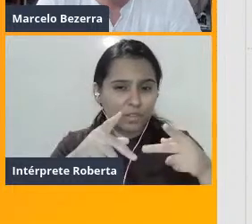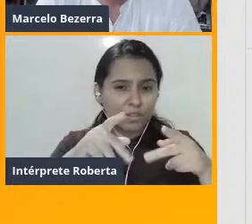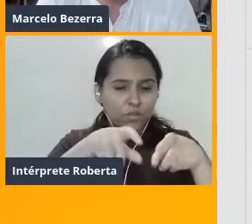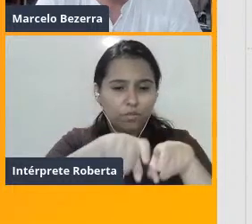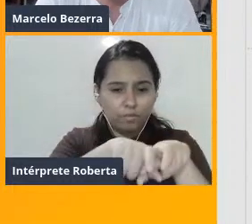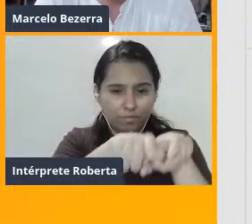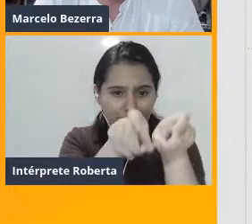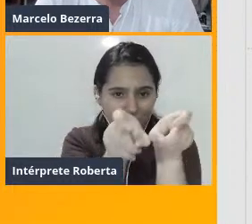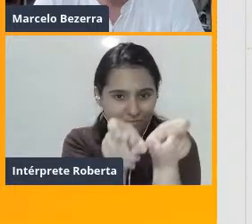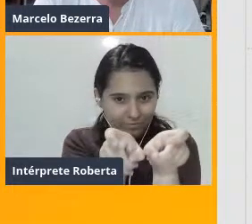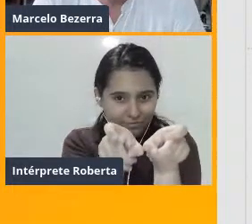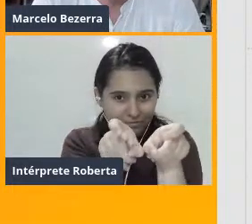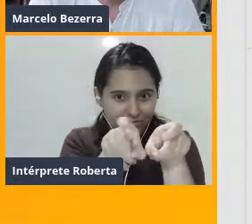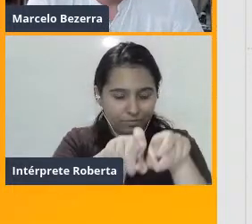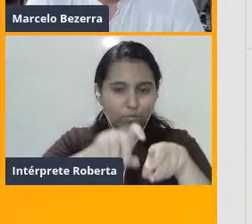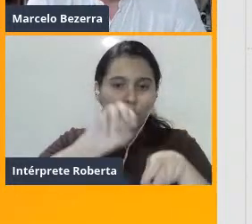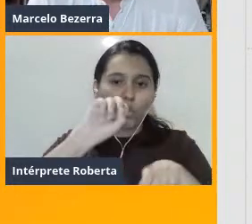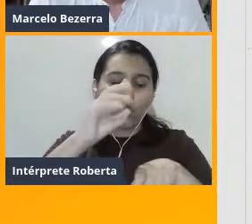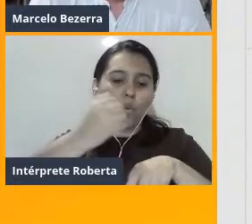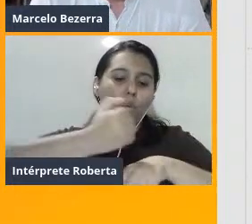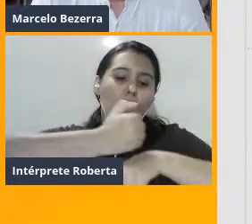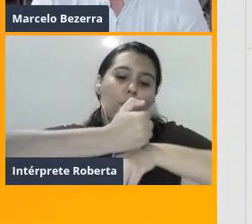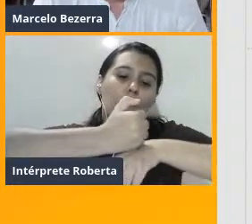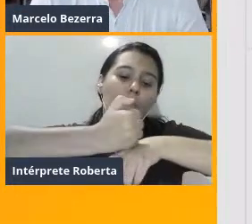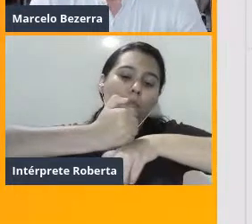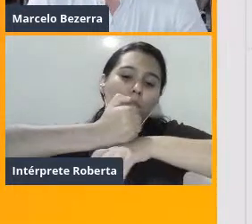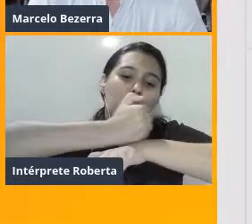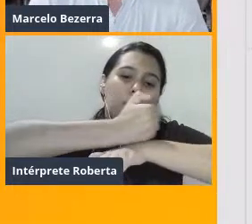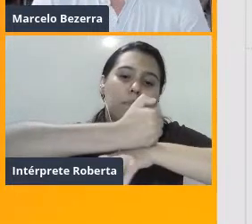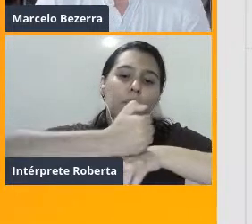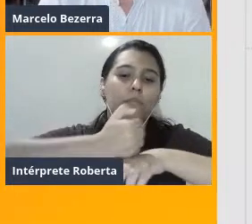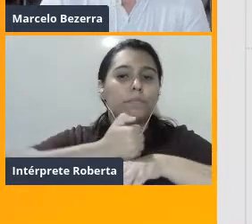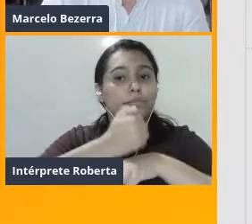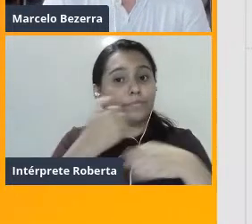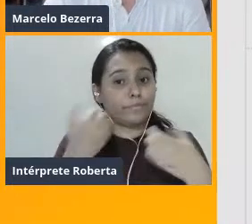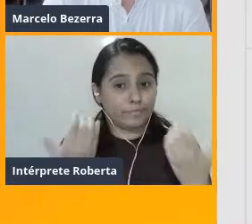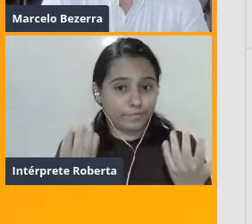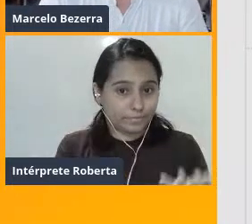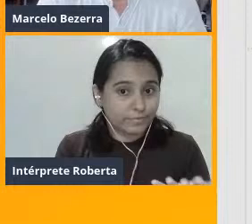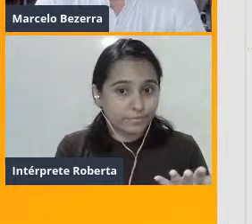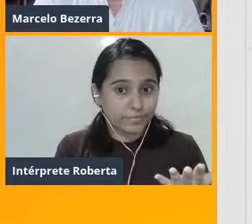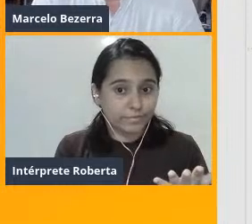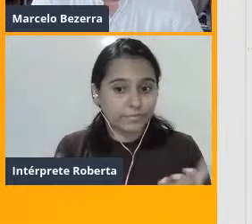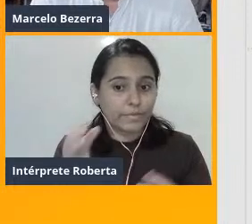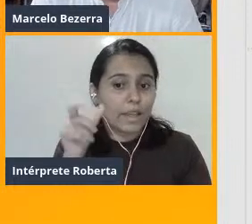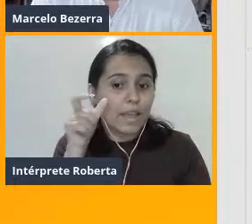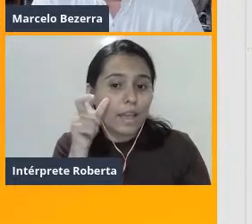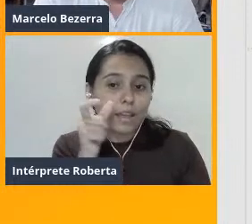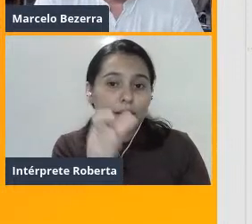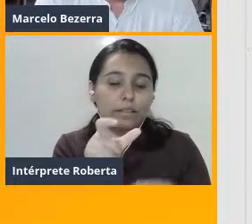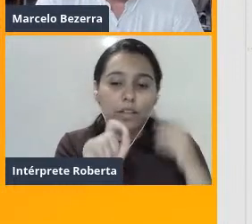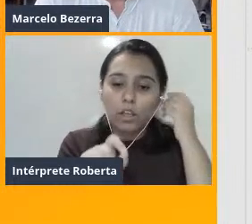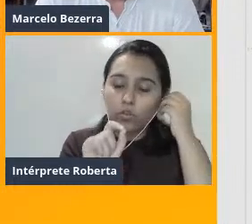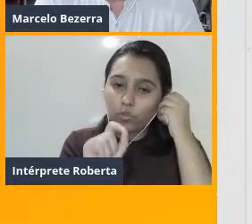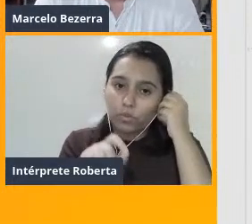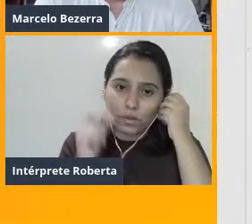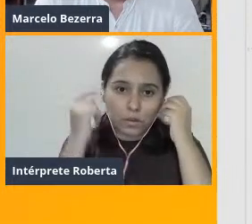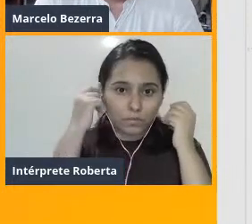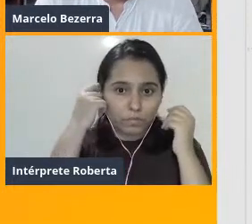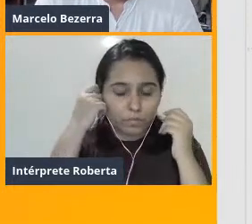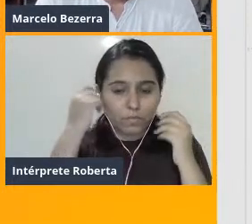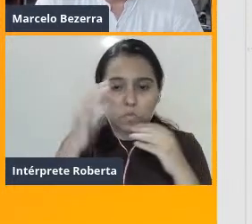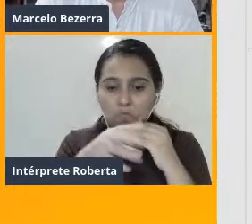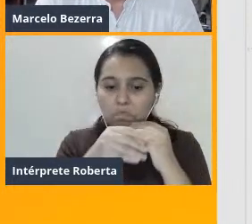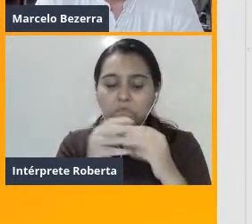algum tipo de ultrassonografia. E aí, gente, é muito interessante, porque é uma contribuição muito interessante